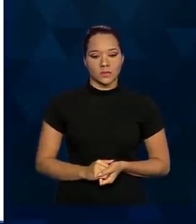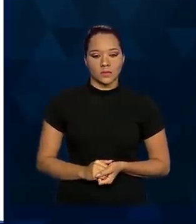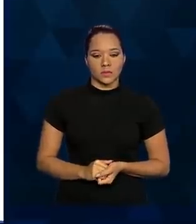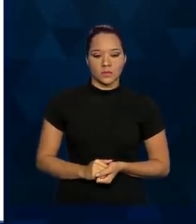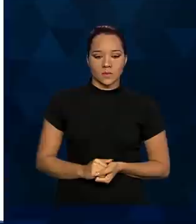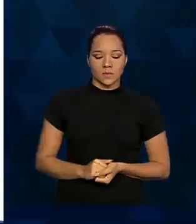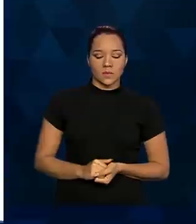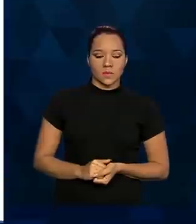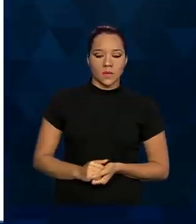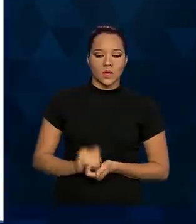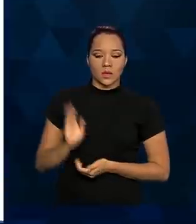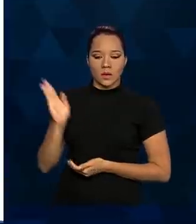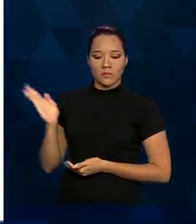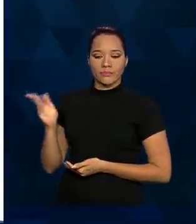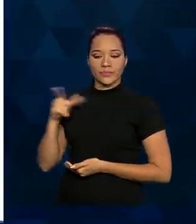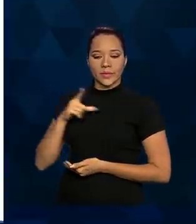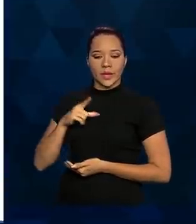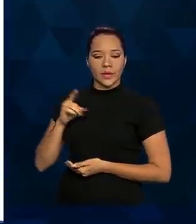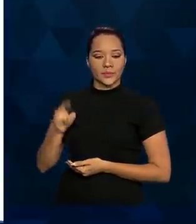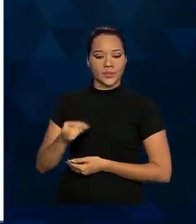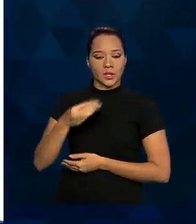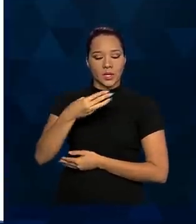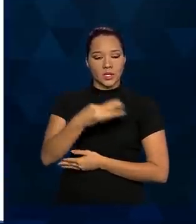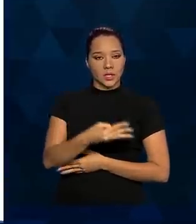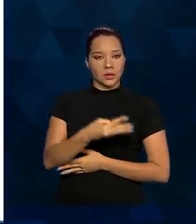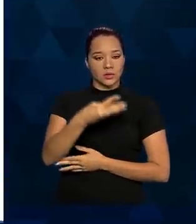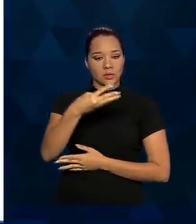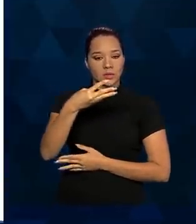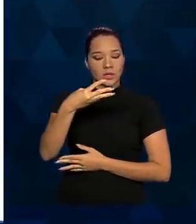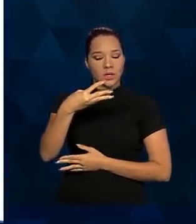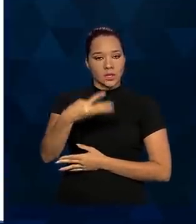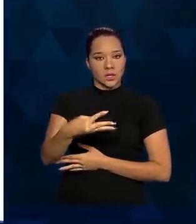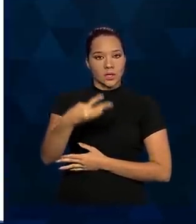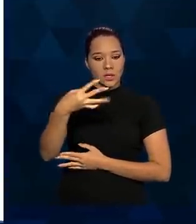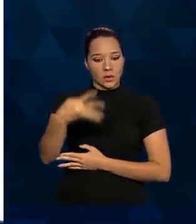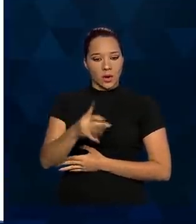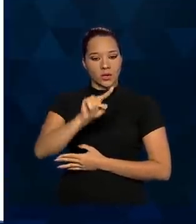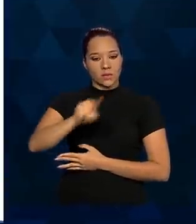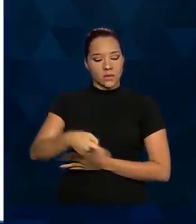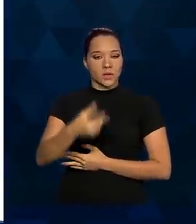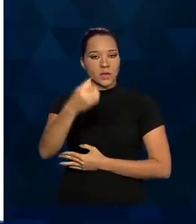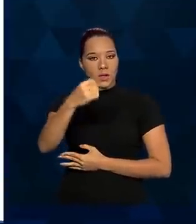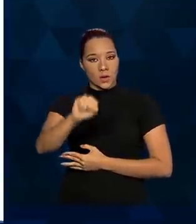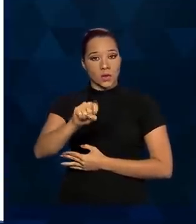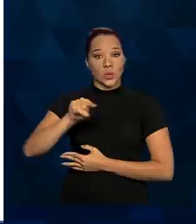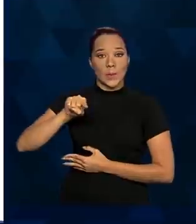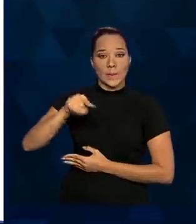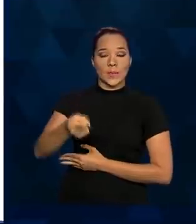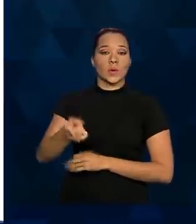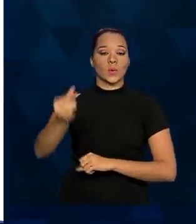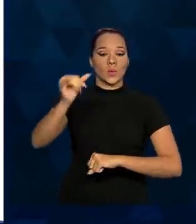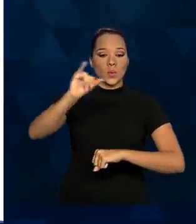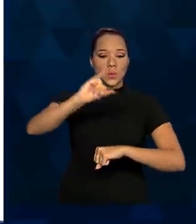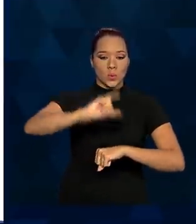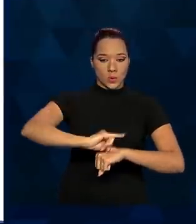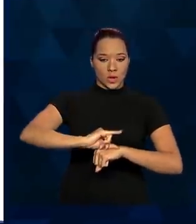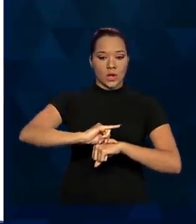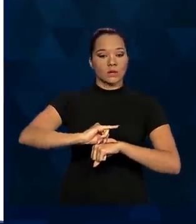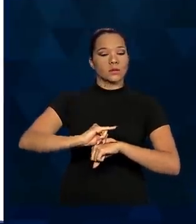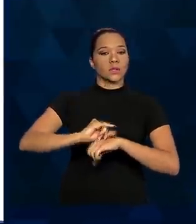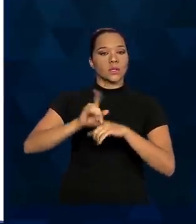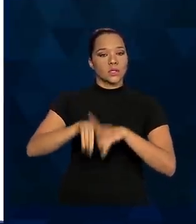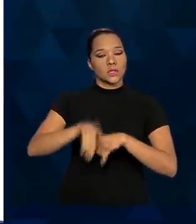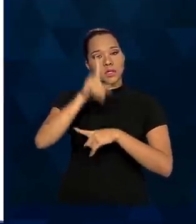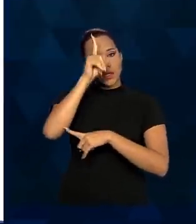Então, temos aí 334,8 mil unidades de